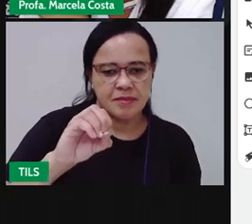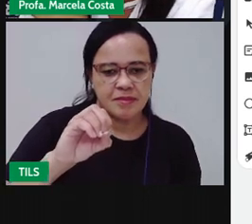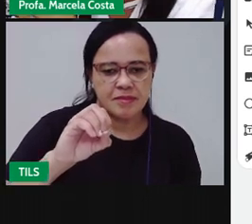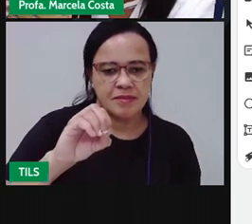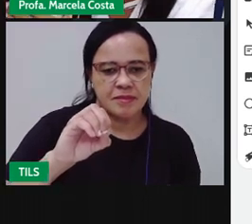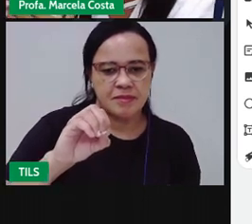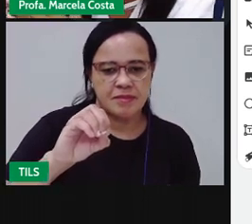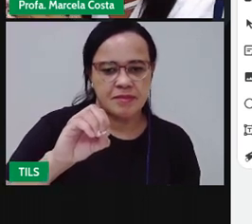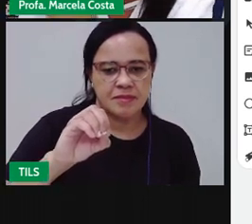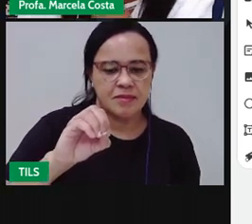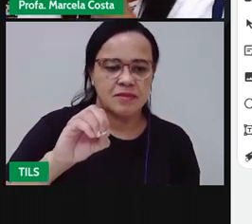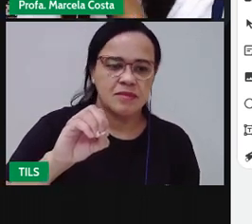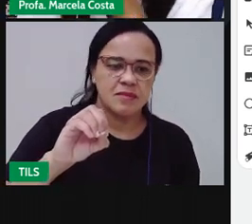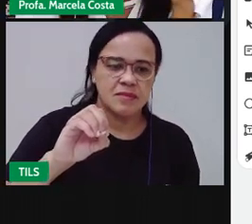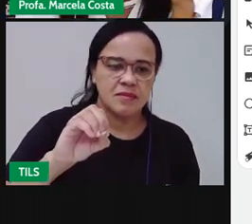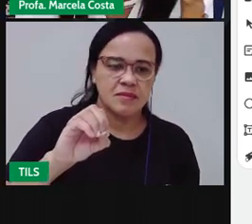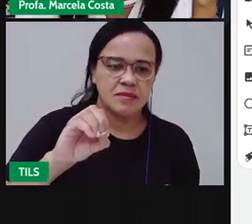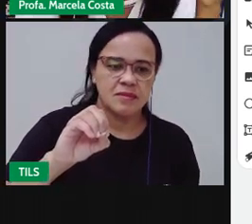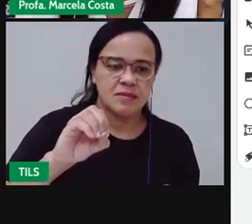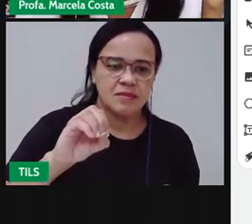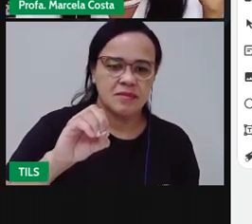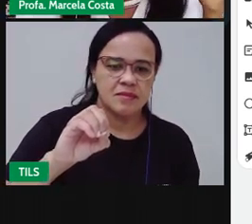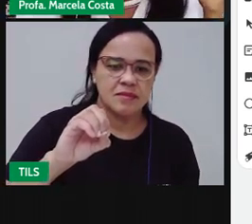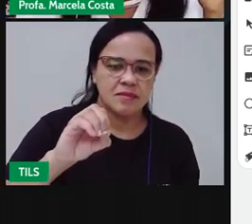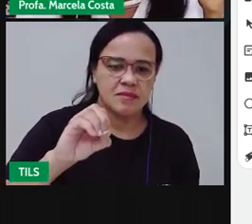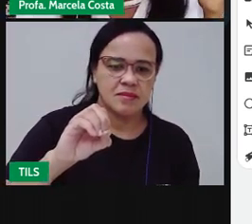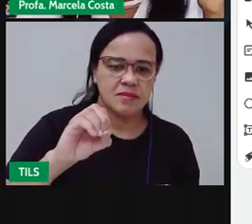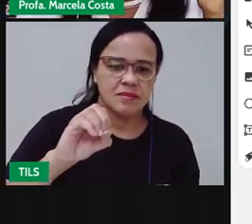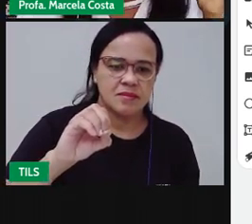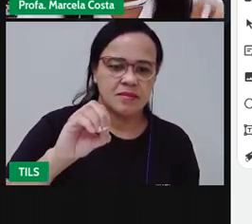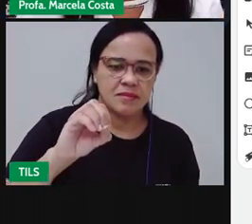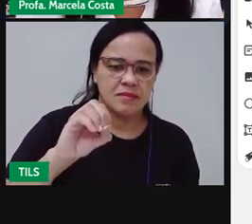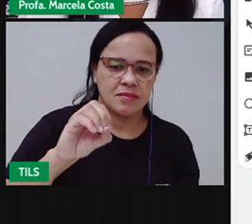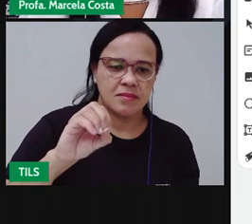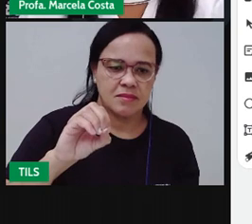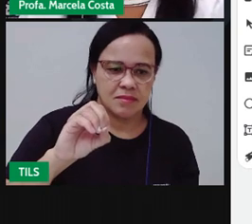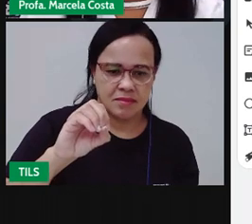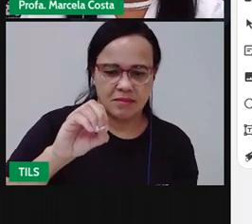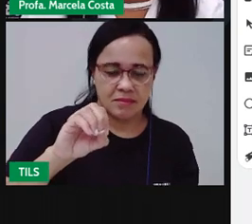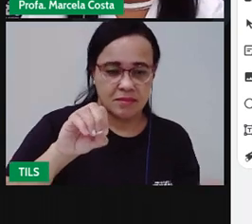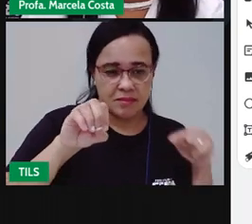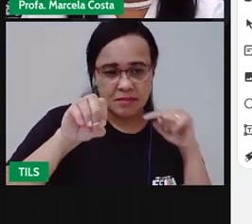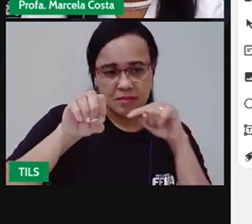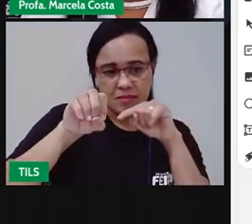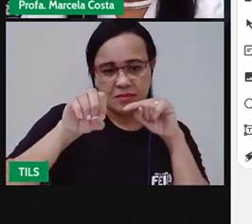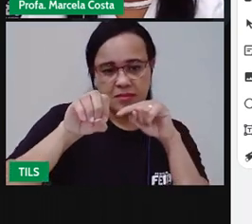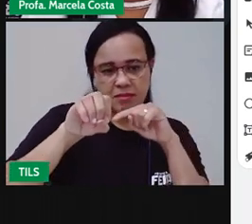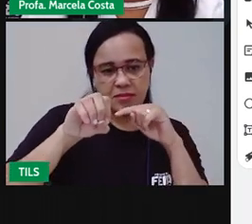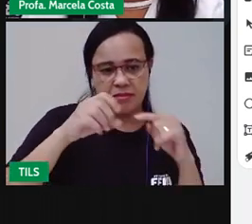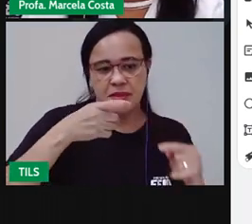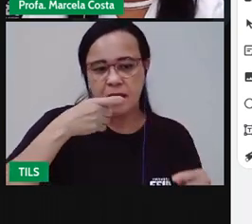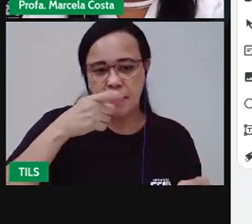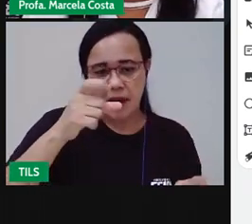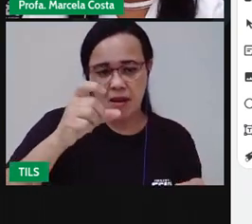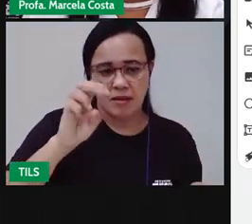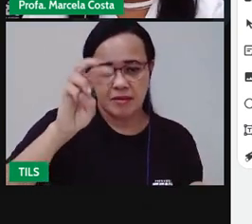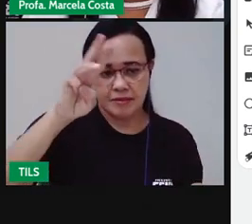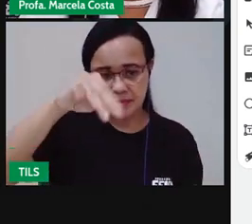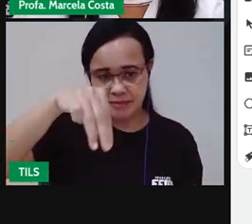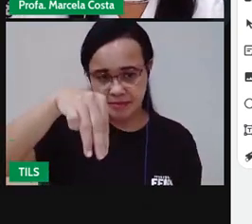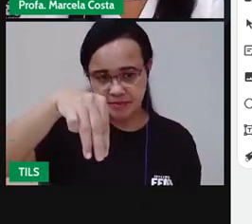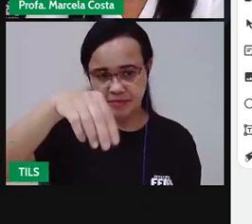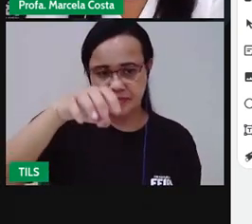Vem fazendo circular para lado esquerdo. Fechou. Olha a palavra médio.